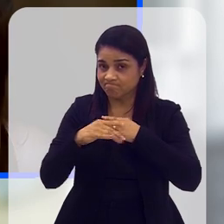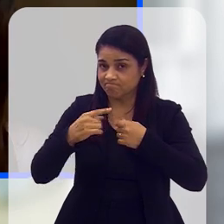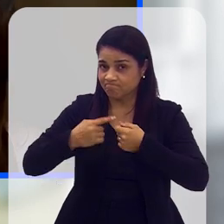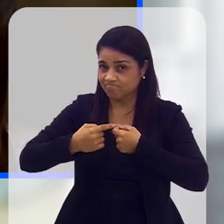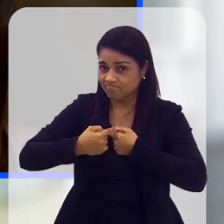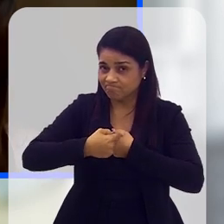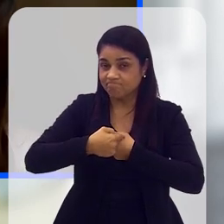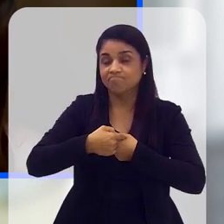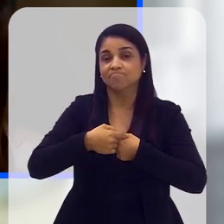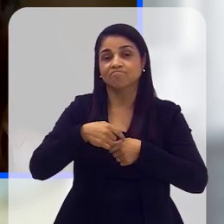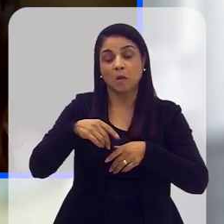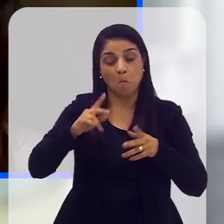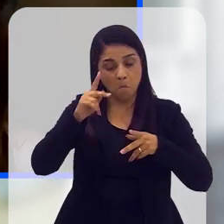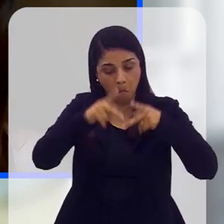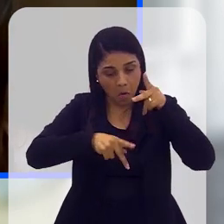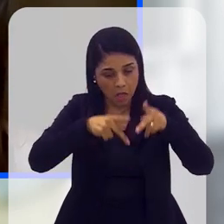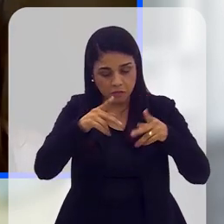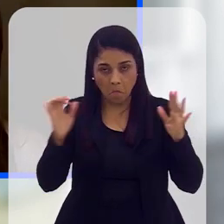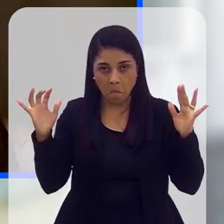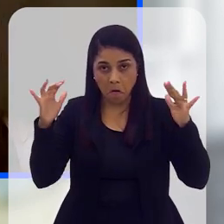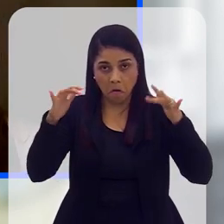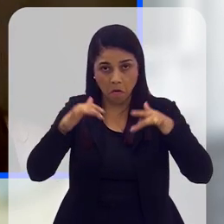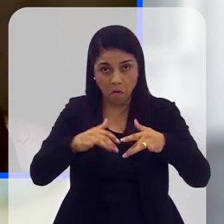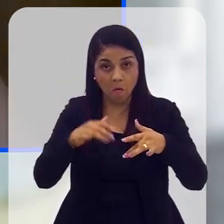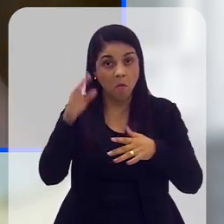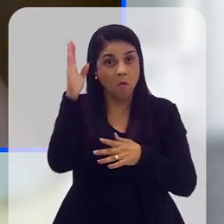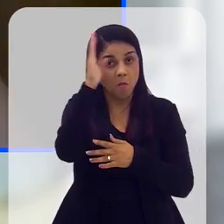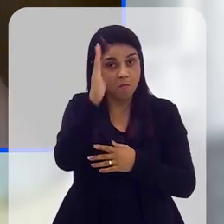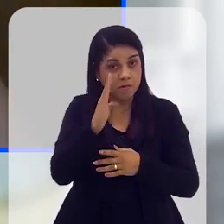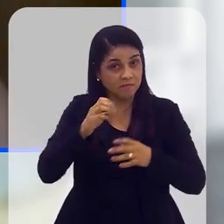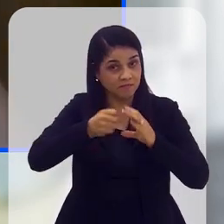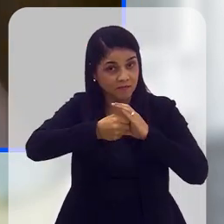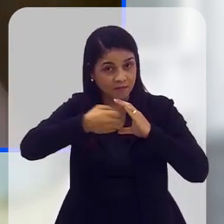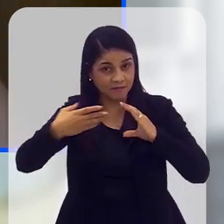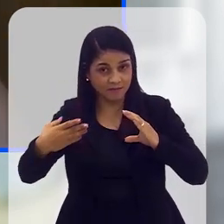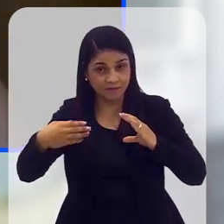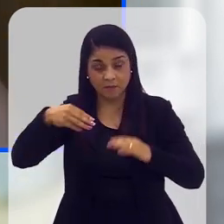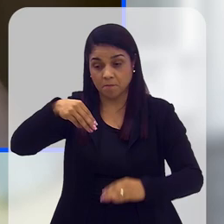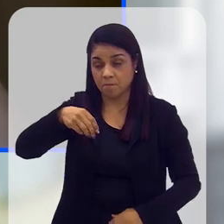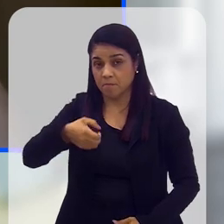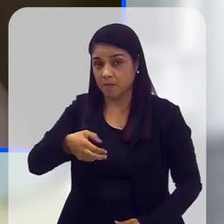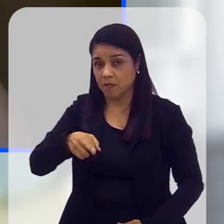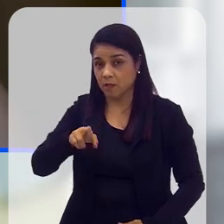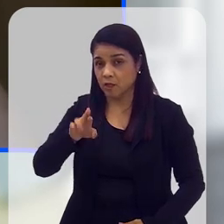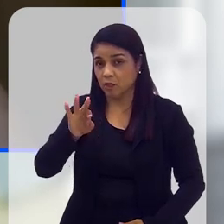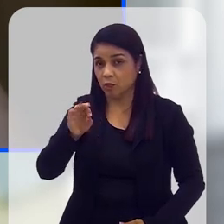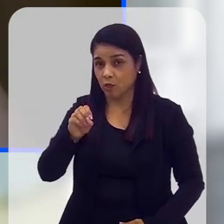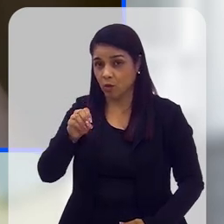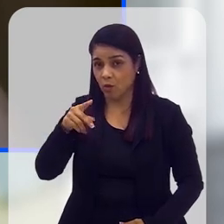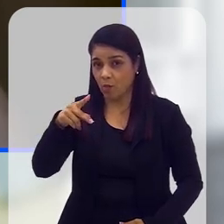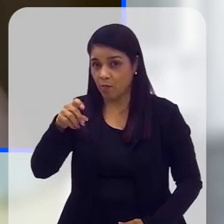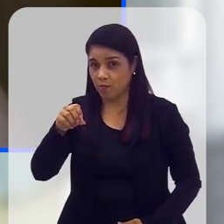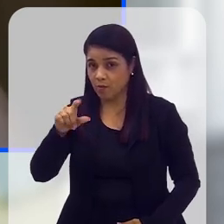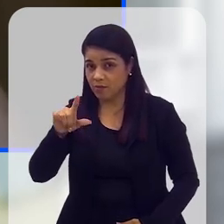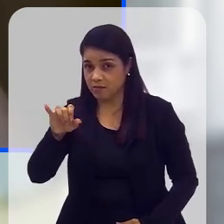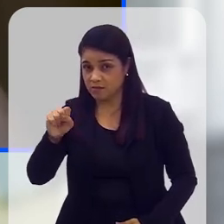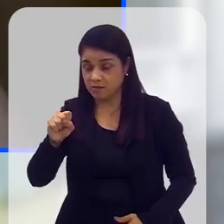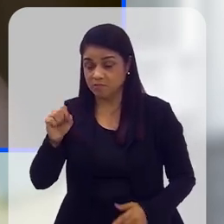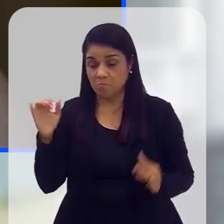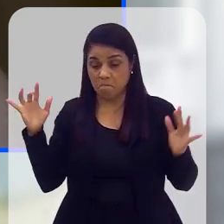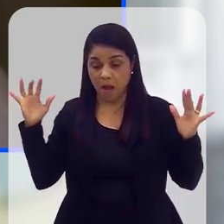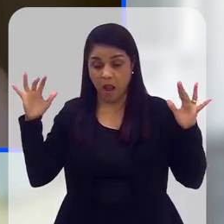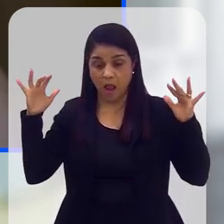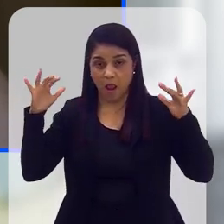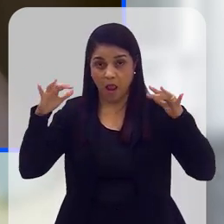mais de 80% da população está em área urbanizada. O Brasil tem uma característica de metrópoles bastante inchadas